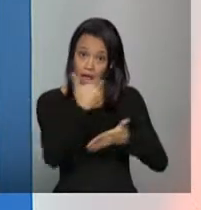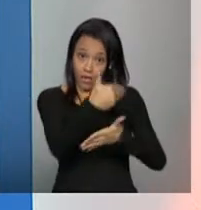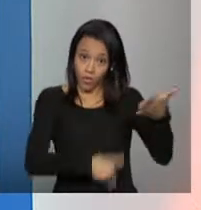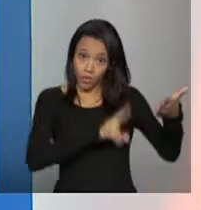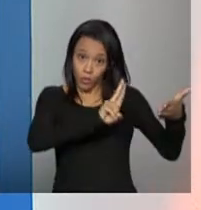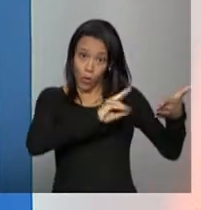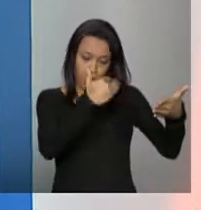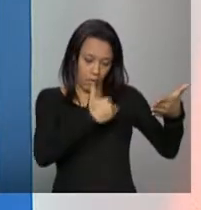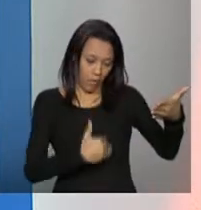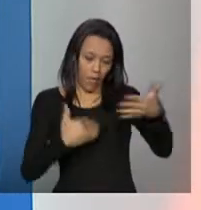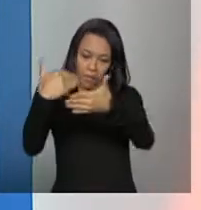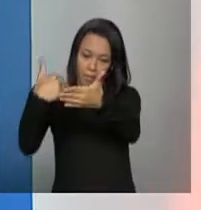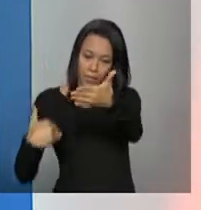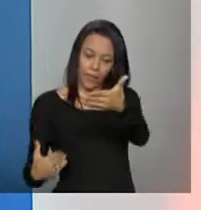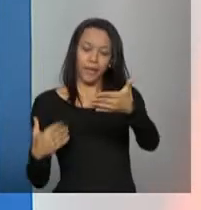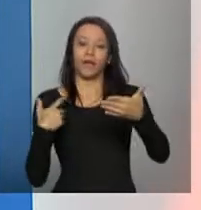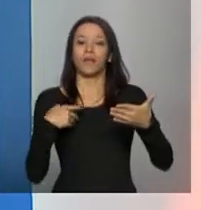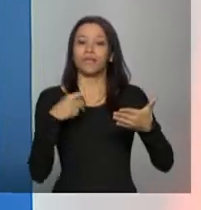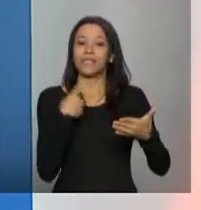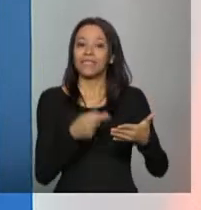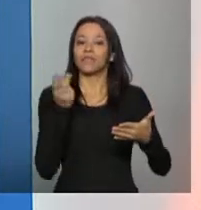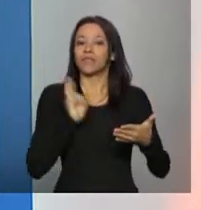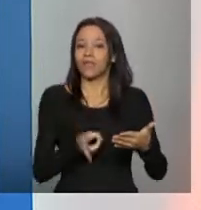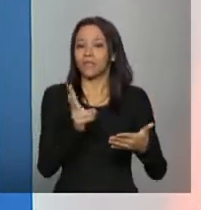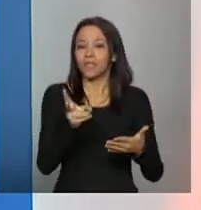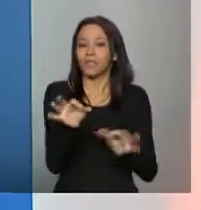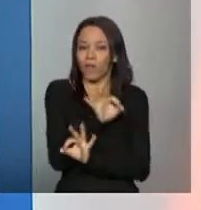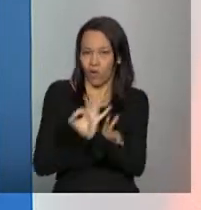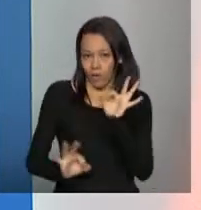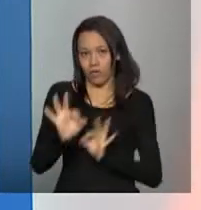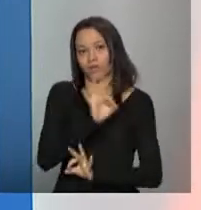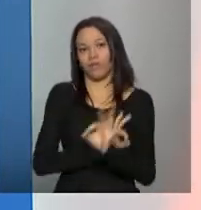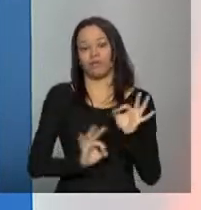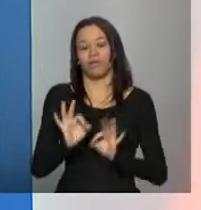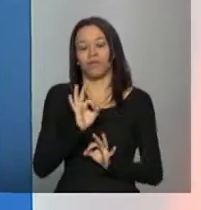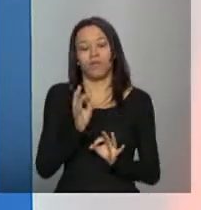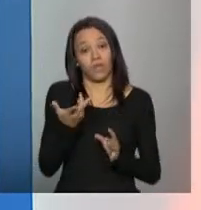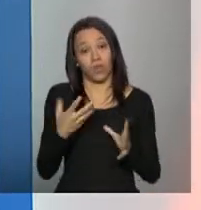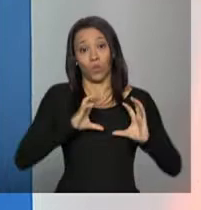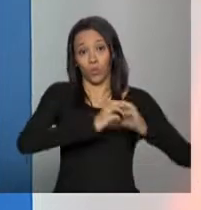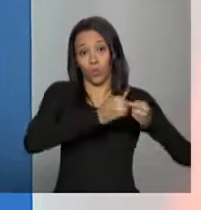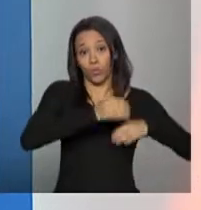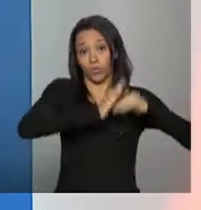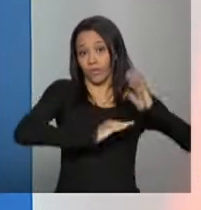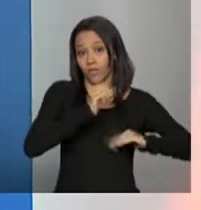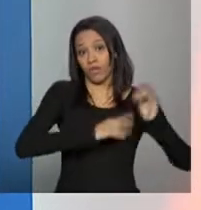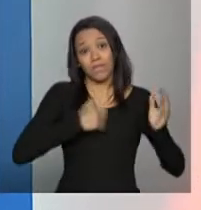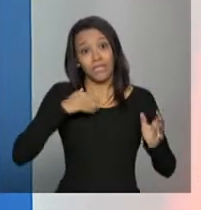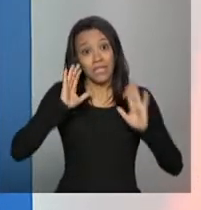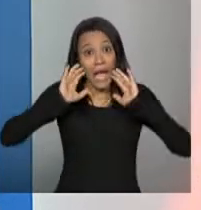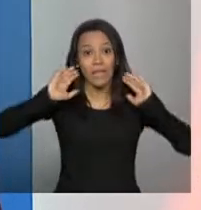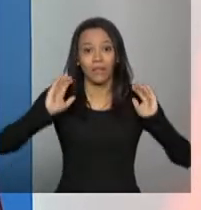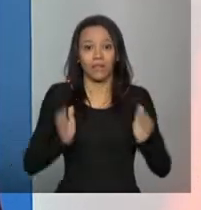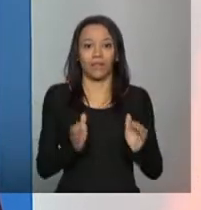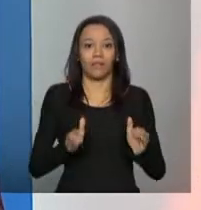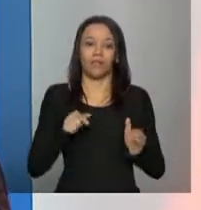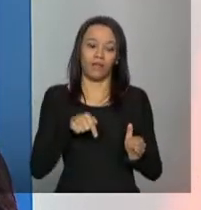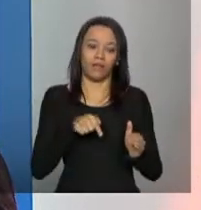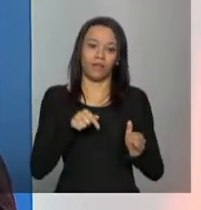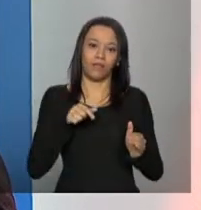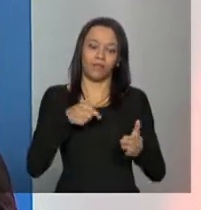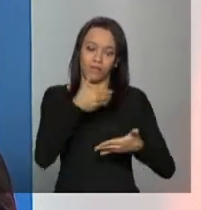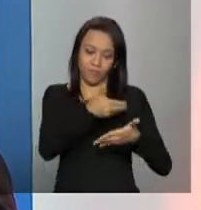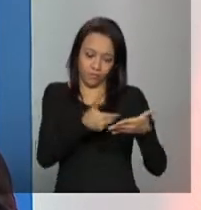atividade de preenchimento é uma atividade planejada, então as equipes precisam estar atentas a isso. Só mais um detalhe é que as